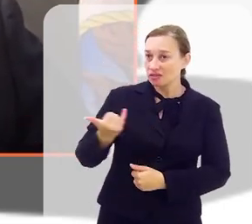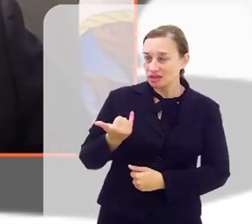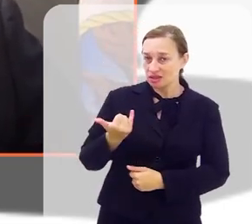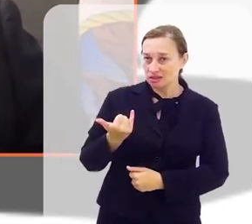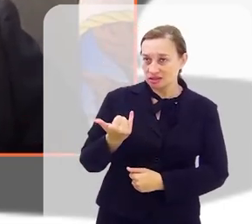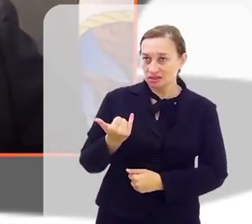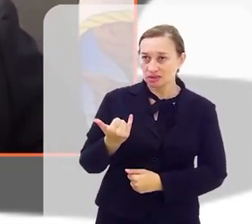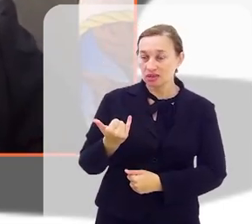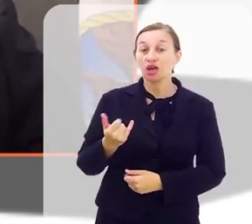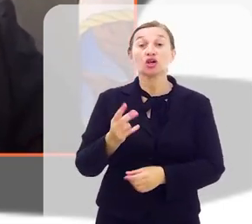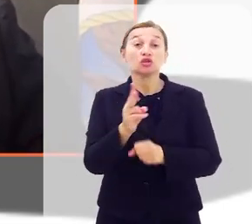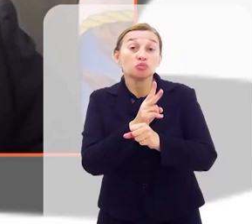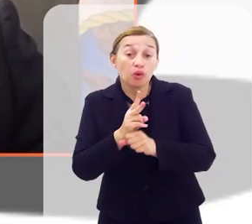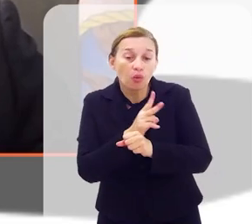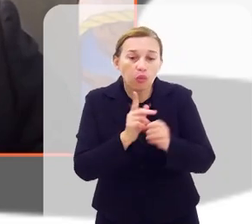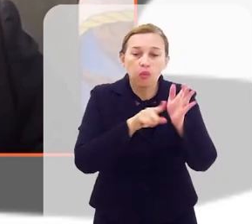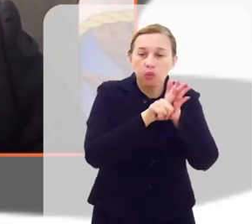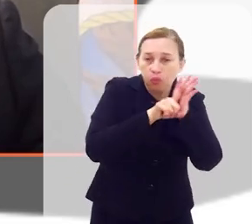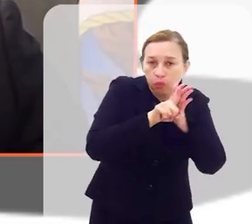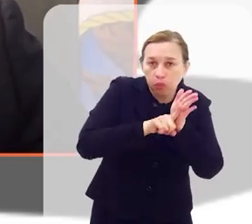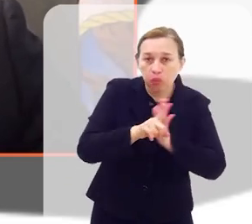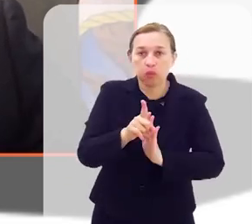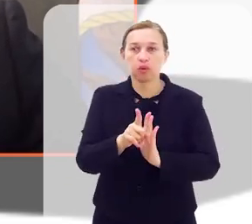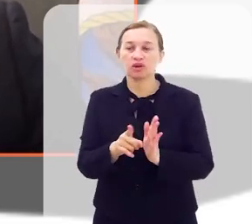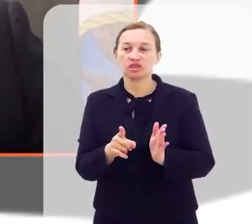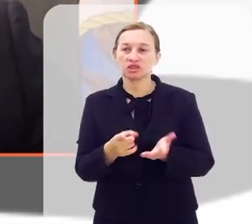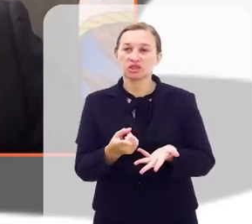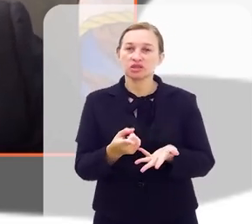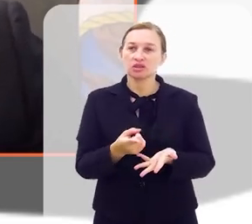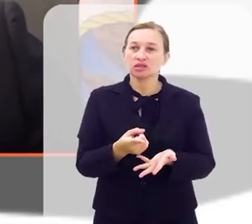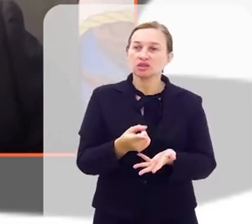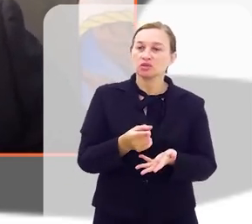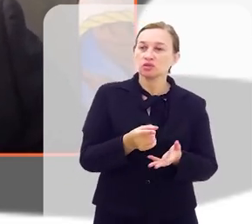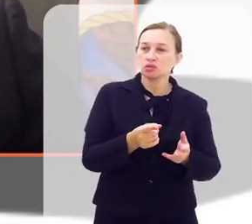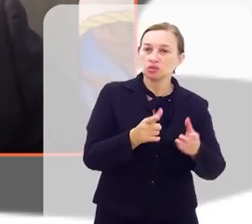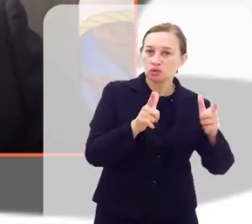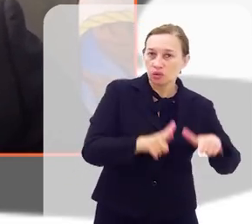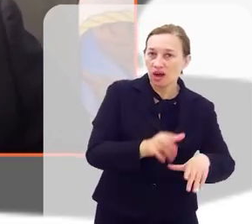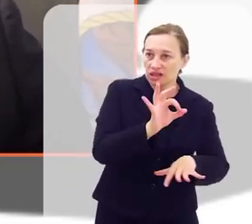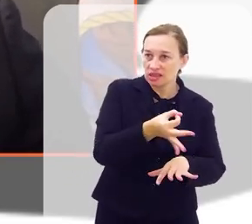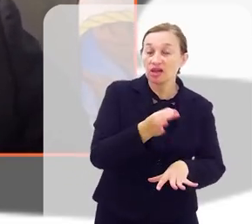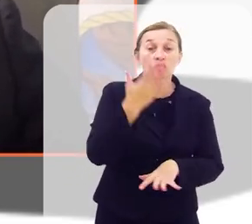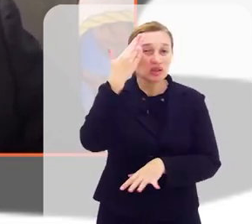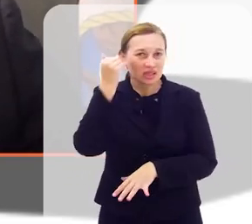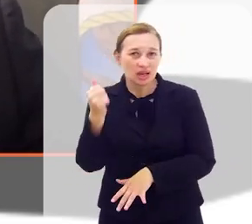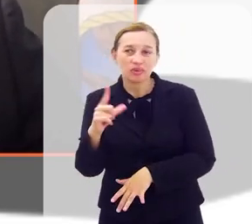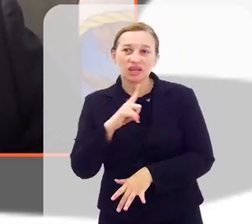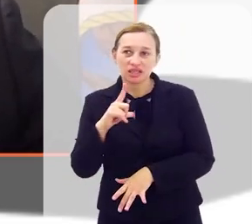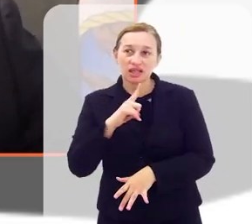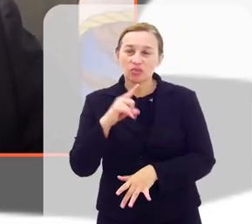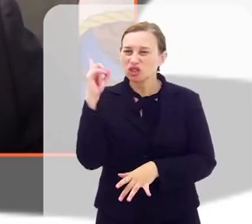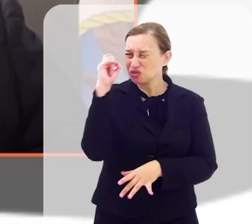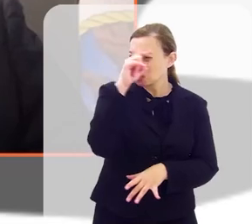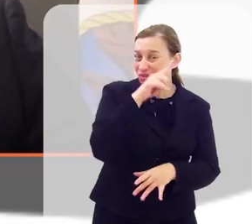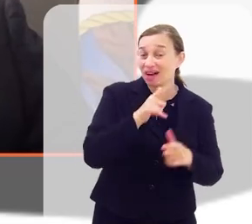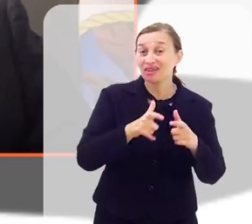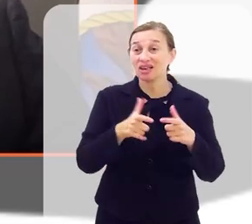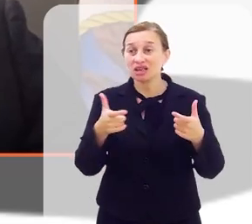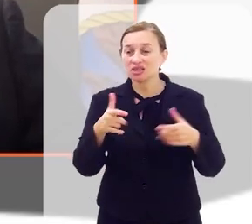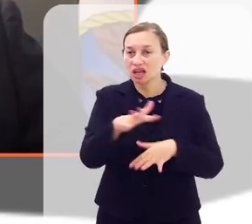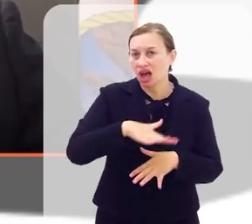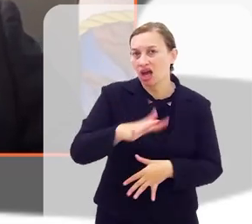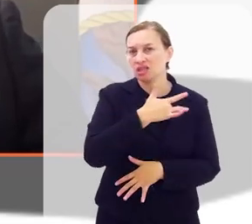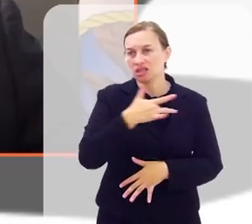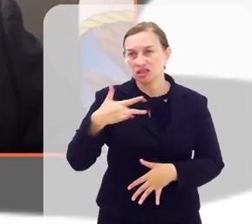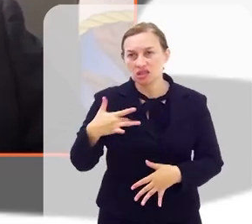gabinete. A gente procura fiscalizar num ponto específico. A gente sabe que existe uma dificuldade muito grande